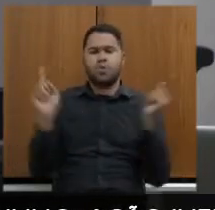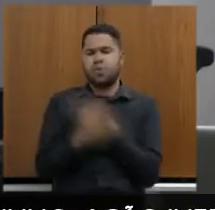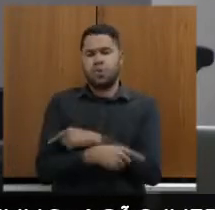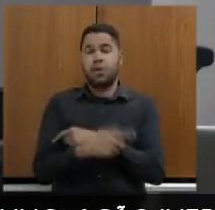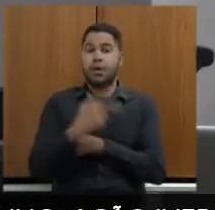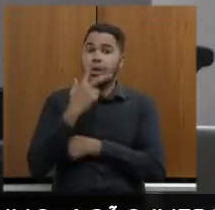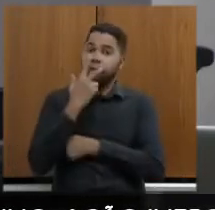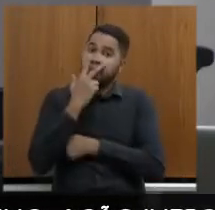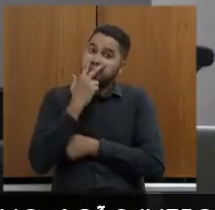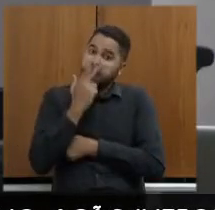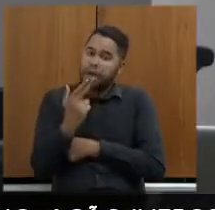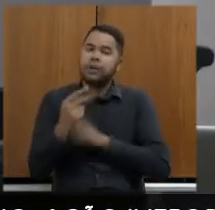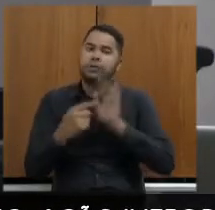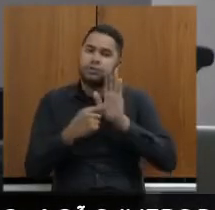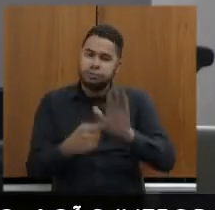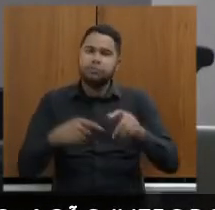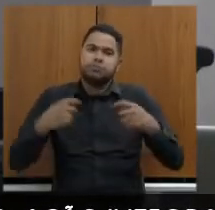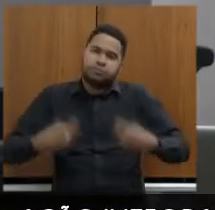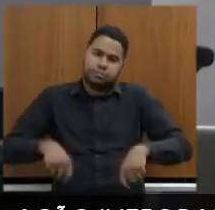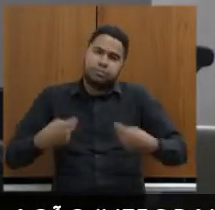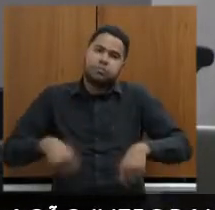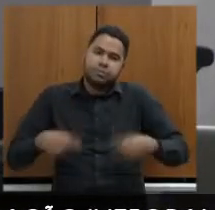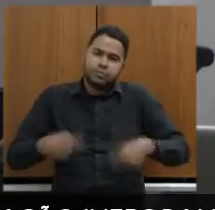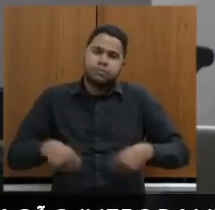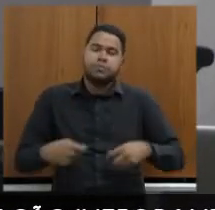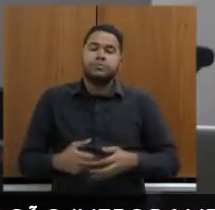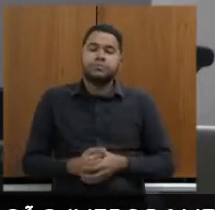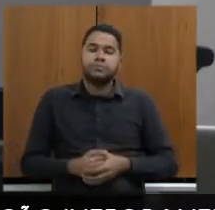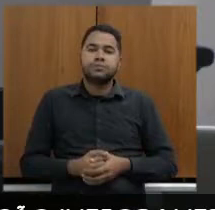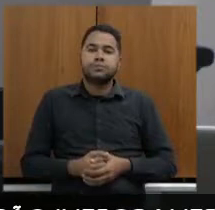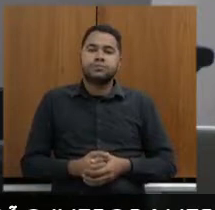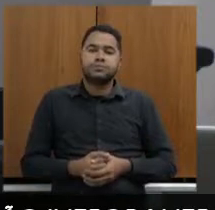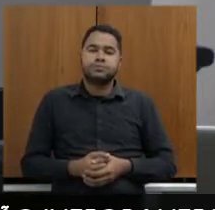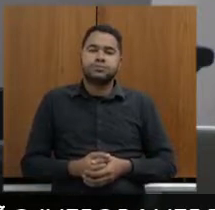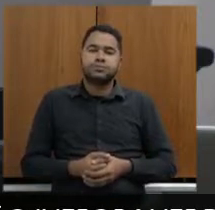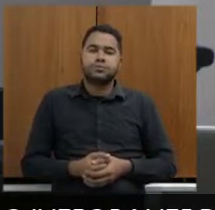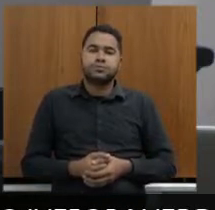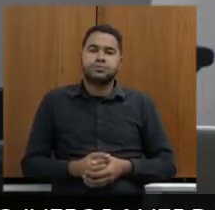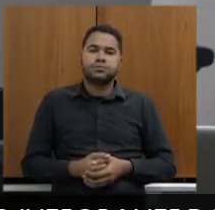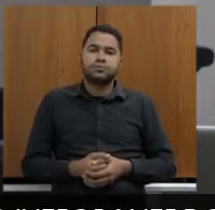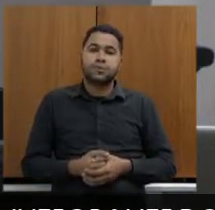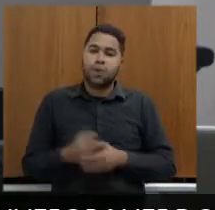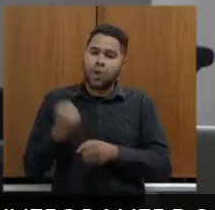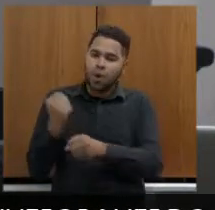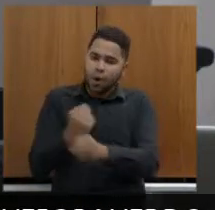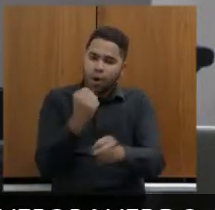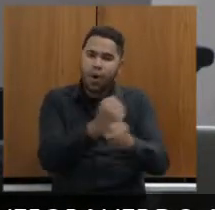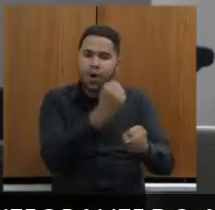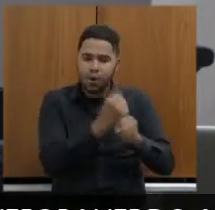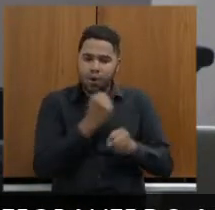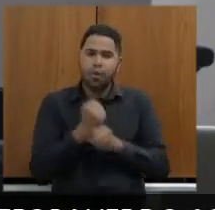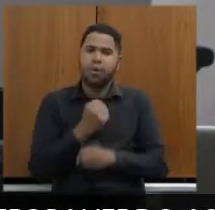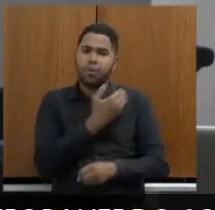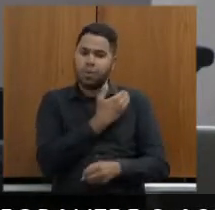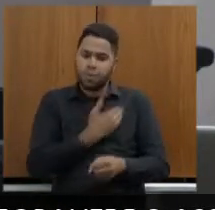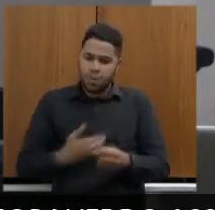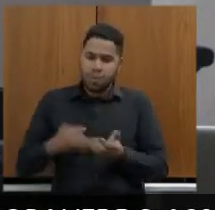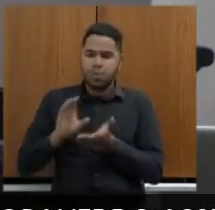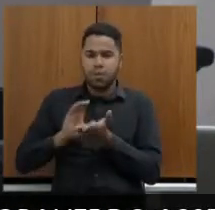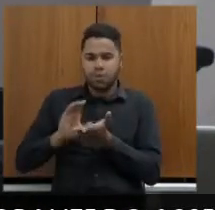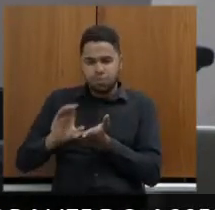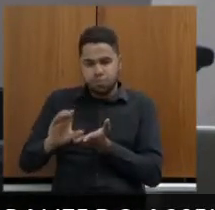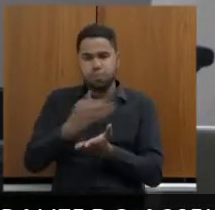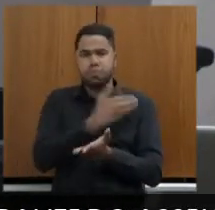parece bastante evidente a necessidade dessa de que obras públicas e investimentos públicos sejam